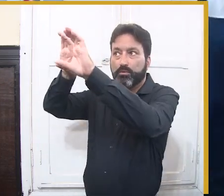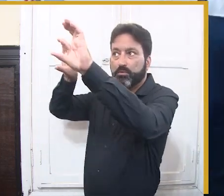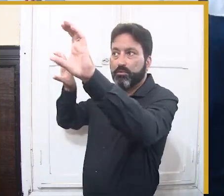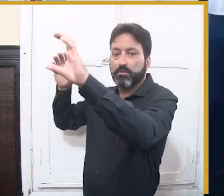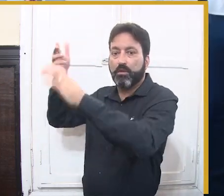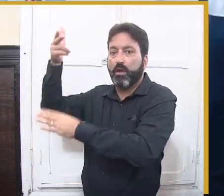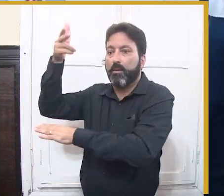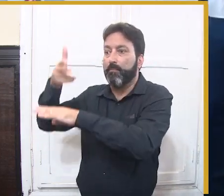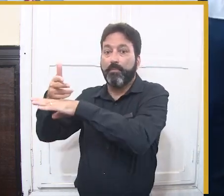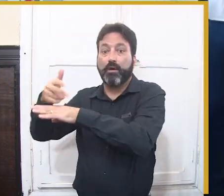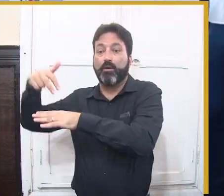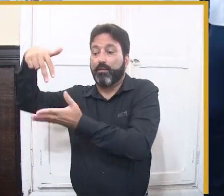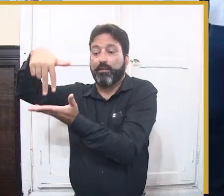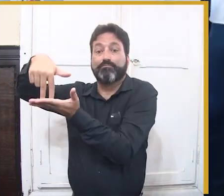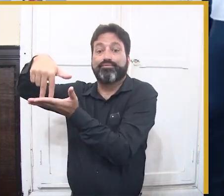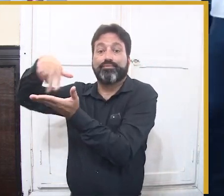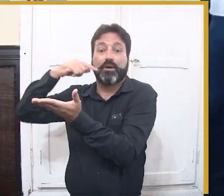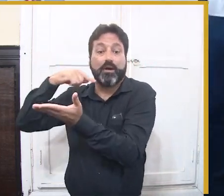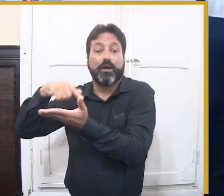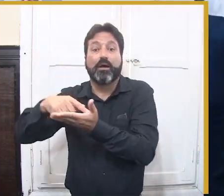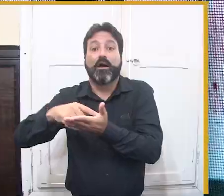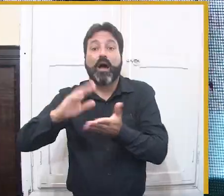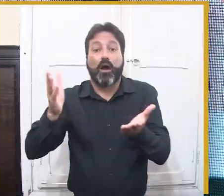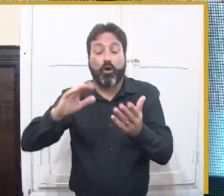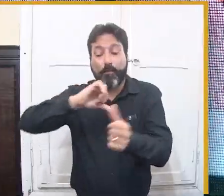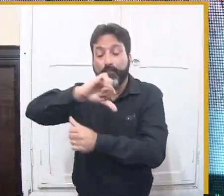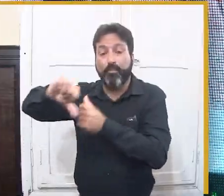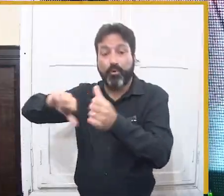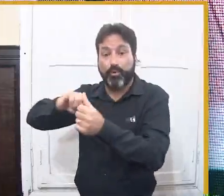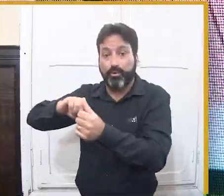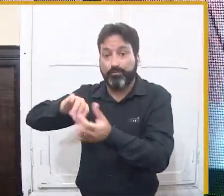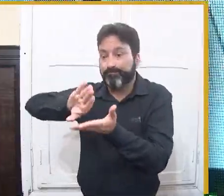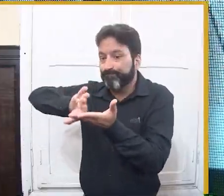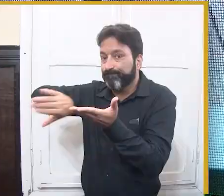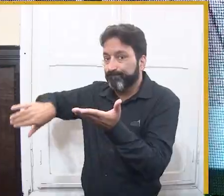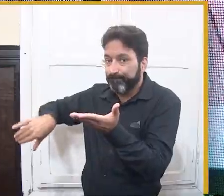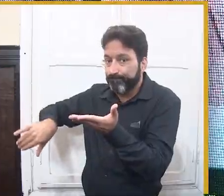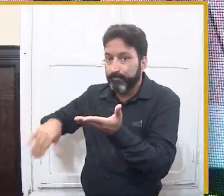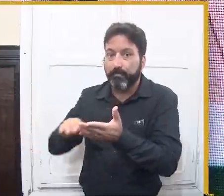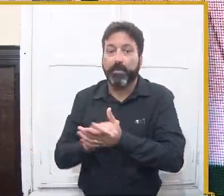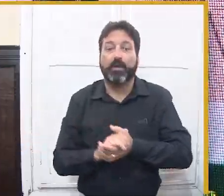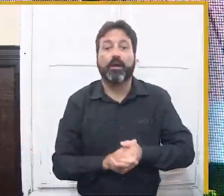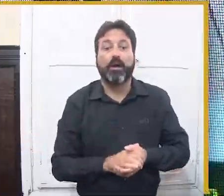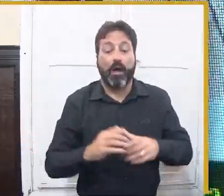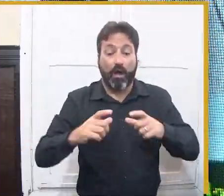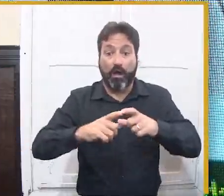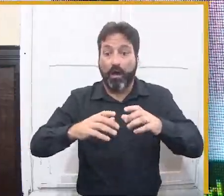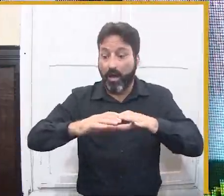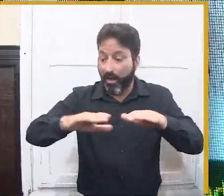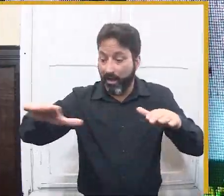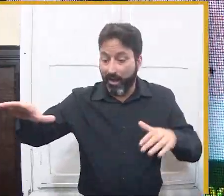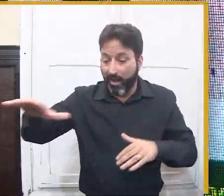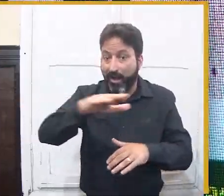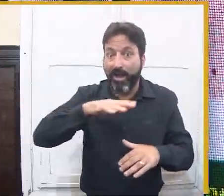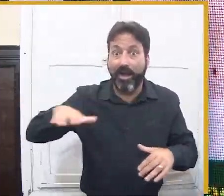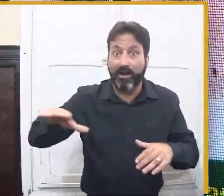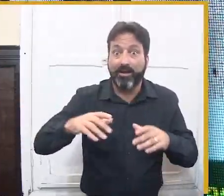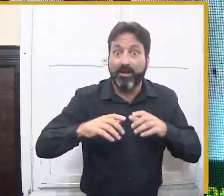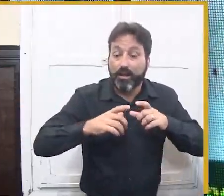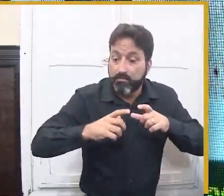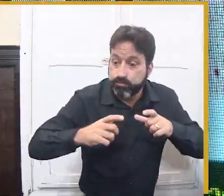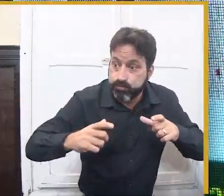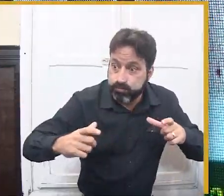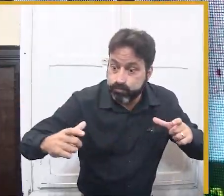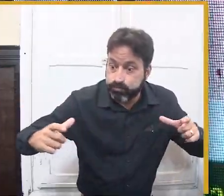do palco e a outra metade aberta e diretamente vinculada para as pessoas. Os